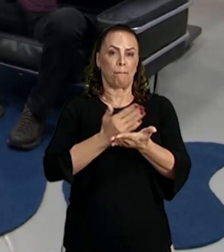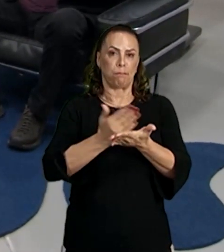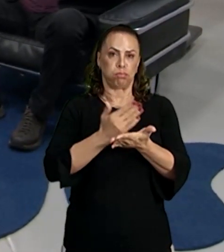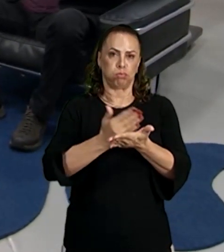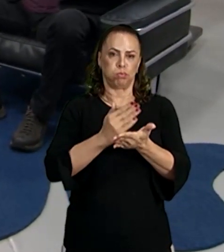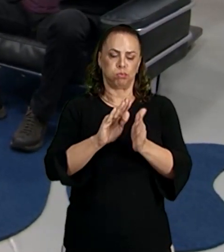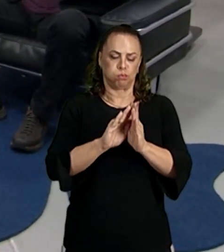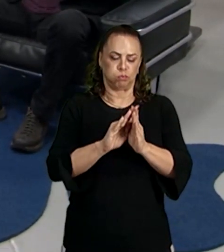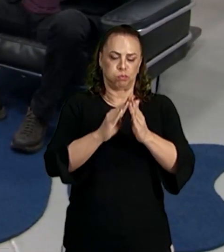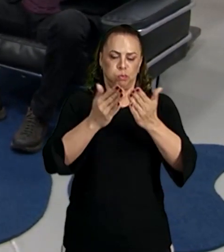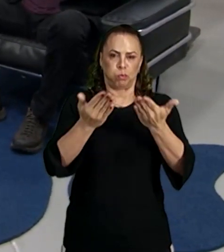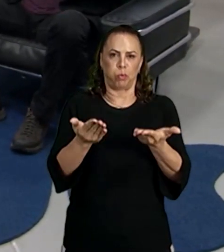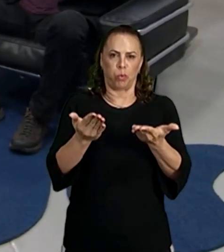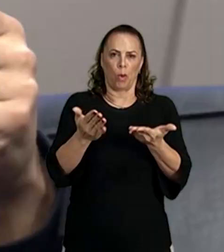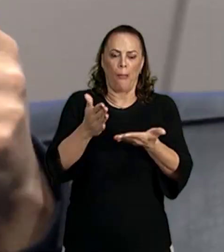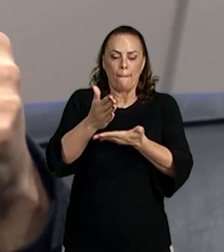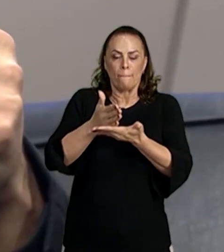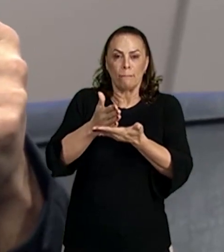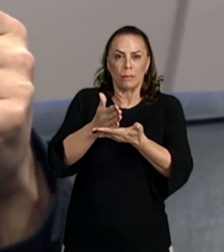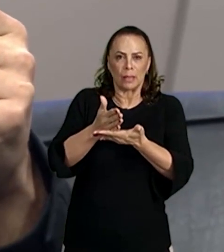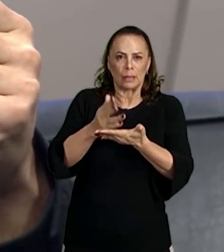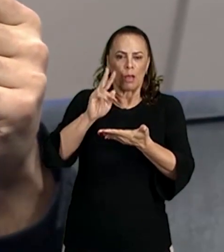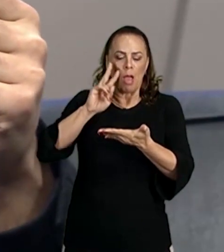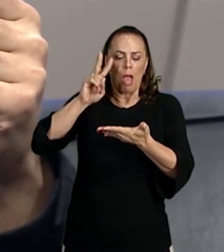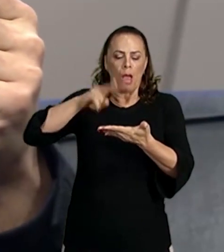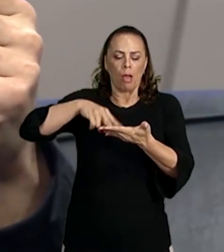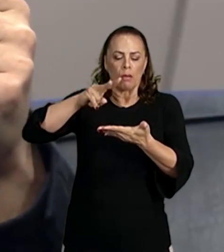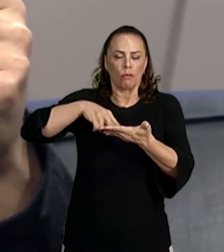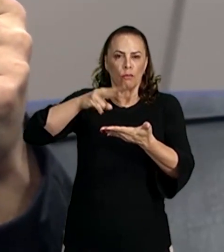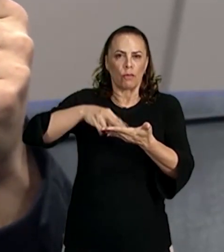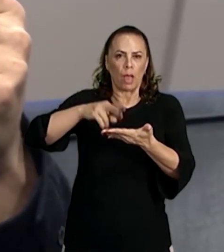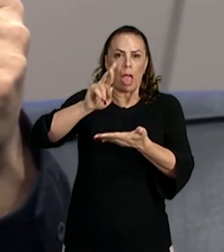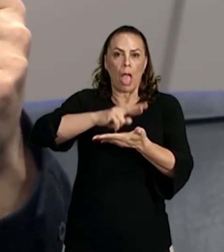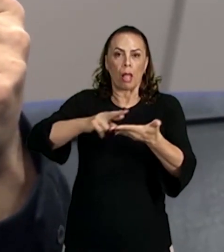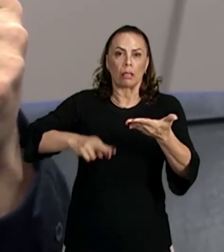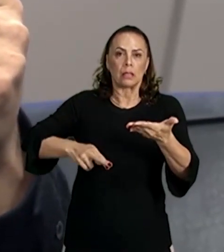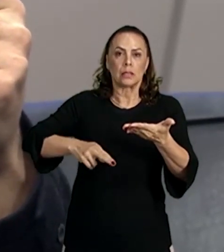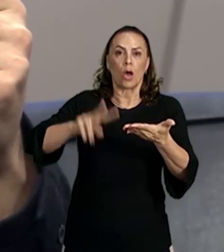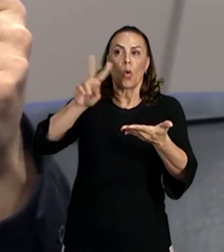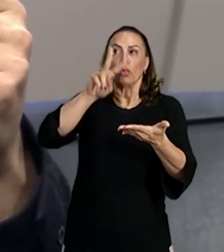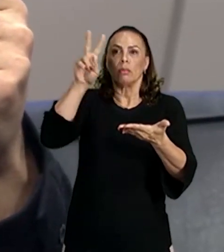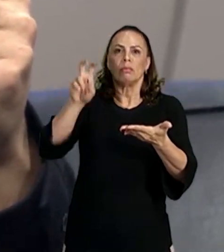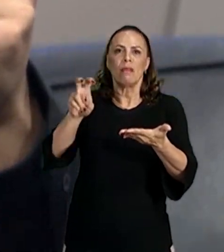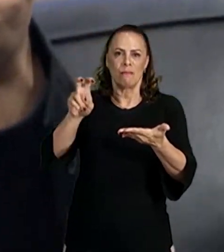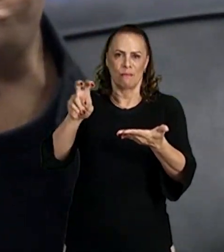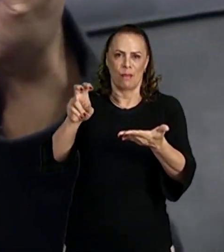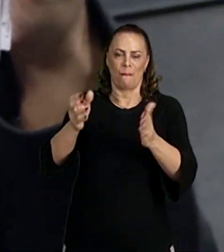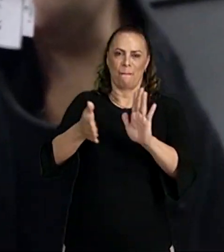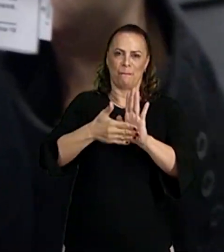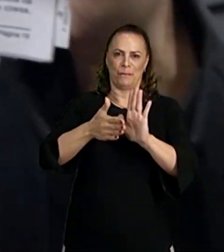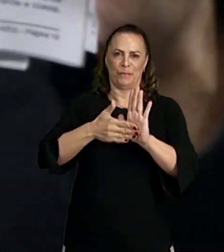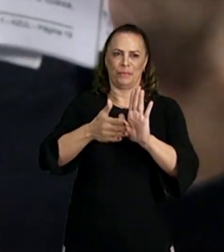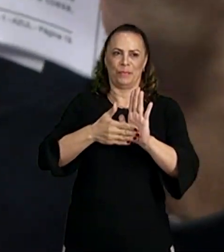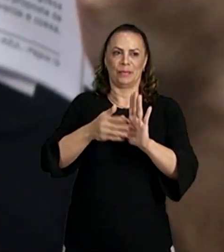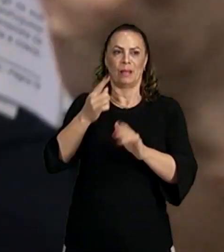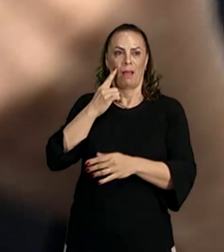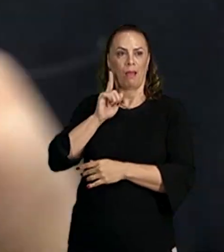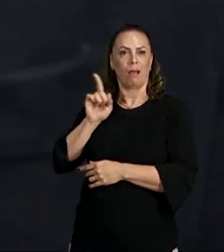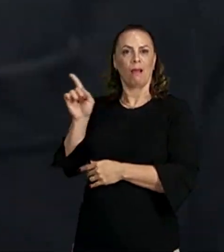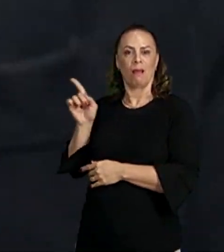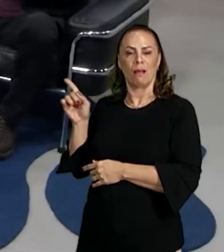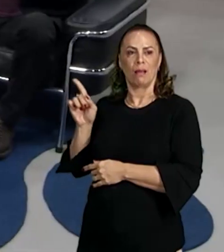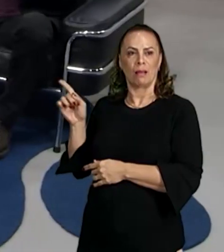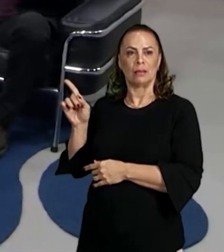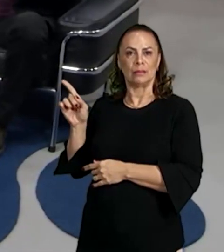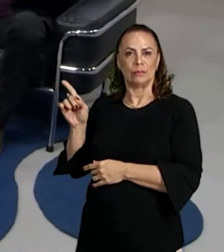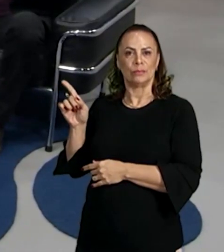e você vai ver o tema proposto da redação. Bem aqui nessa parte aqui de baixo, você vai ver o que está sendo